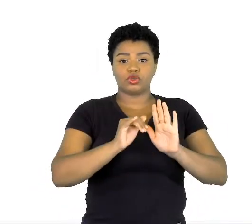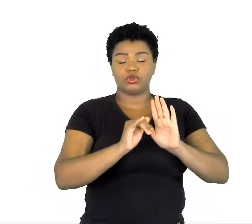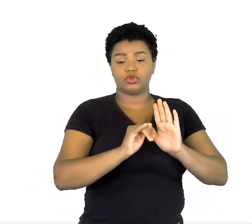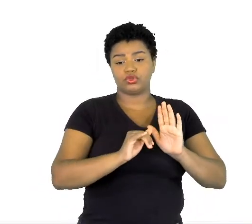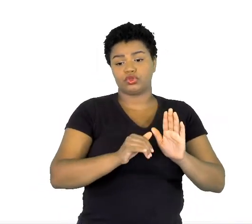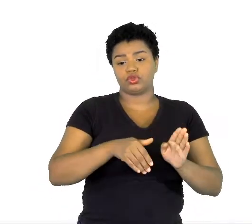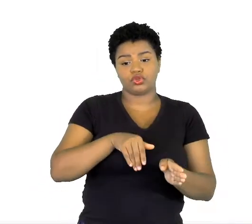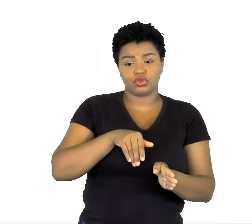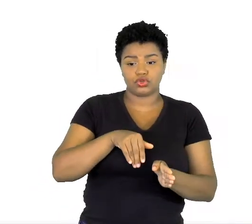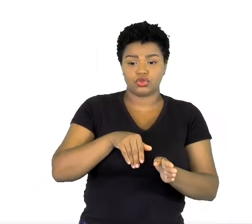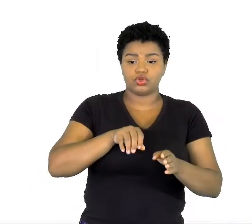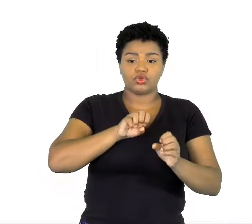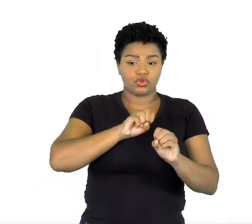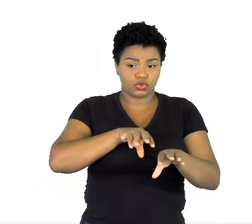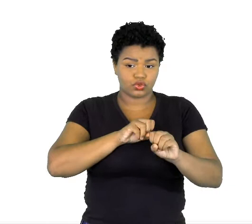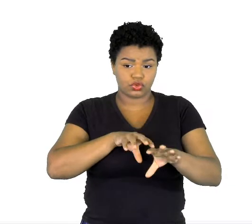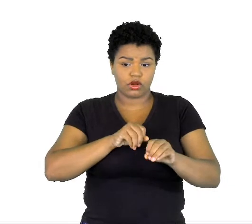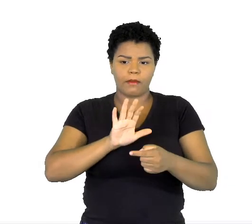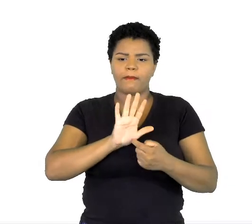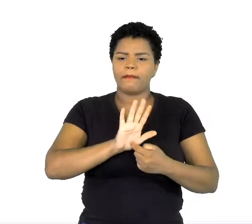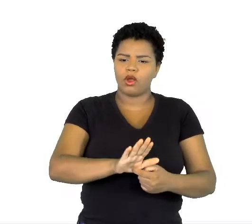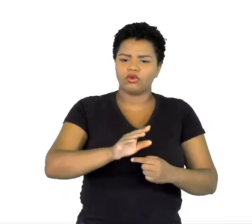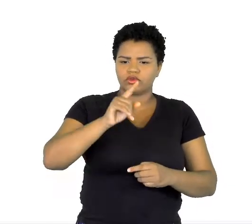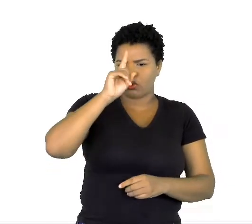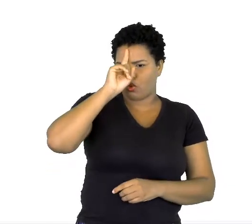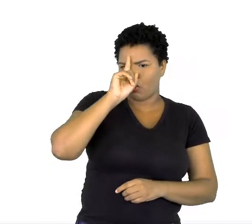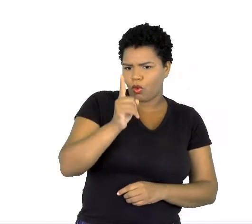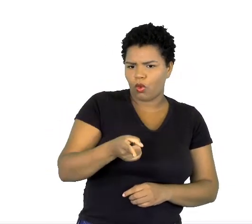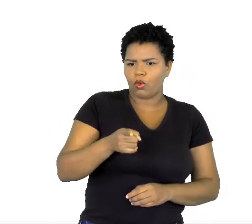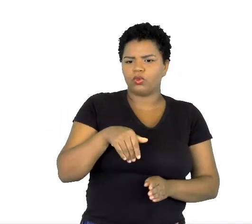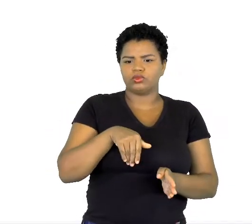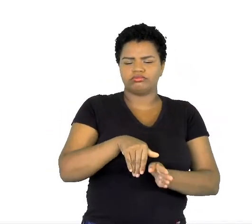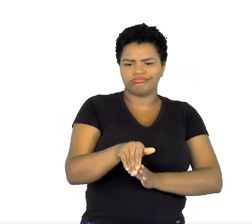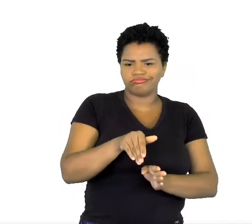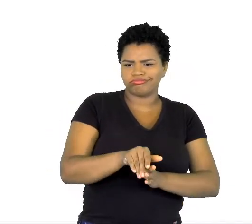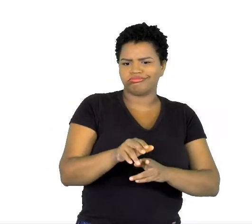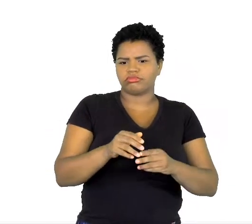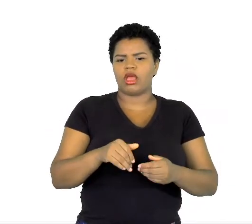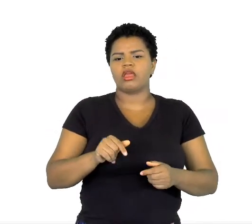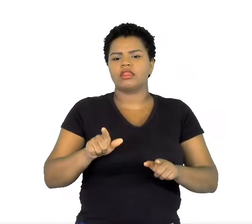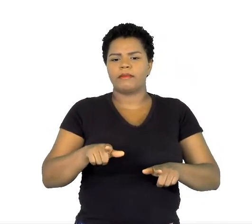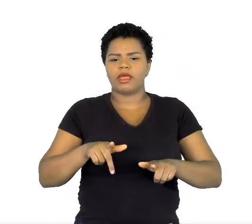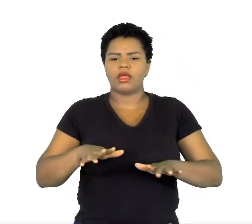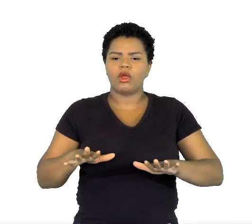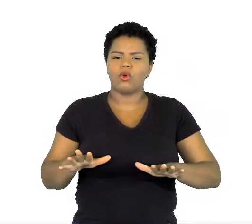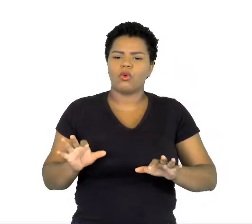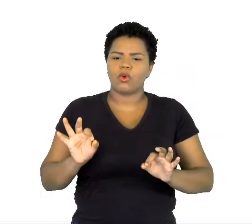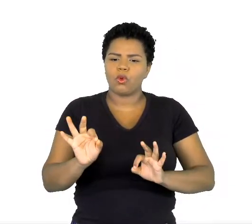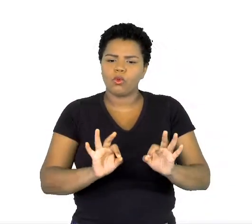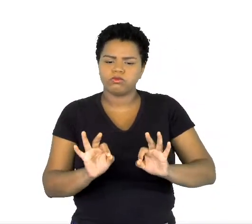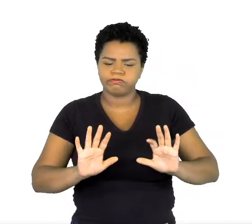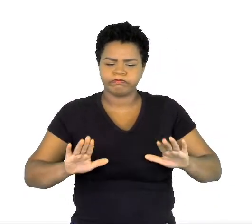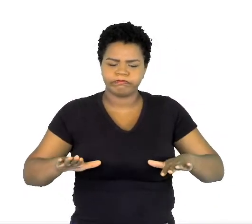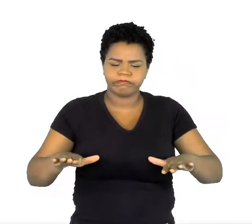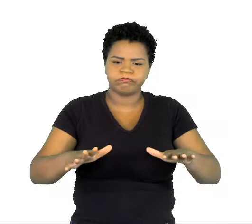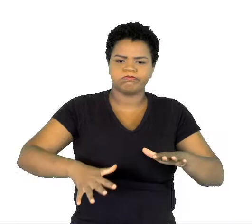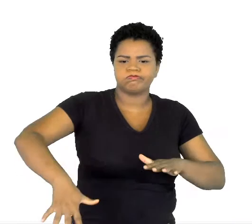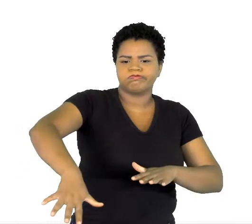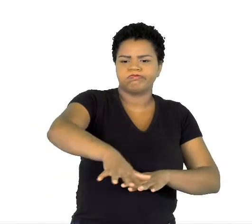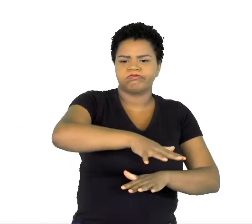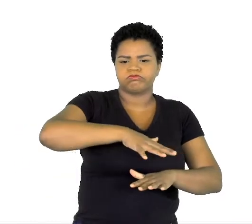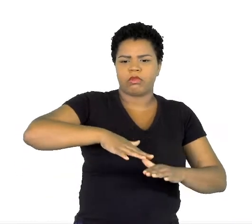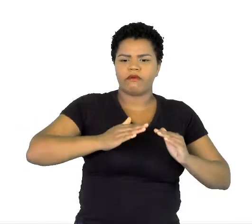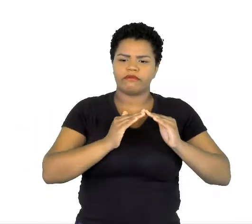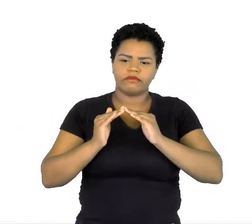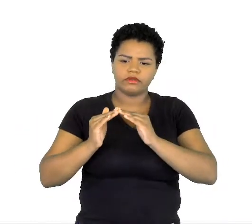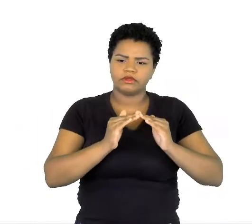de ordem ou de orientação. Mobilize sua família e seus vizinhos. Argumentação, a presença de